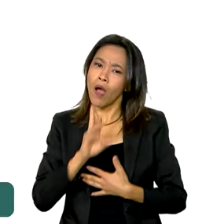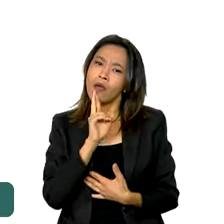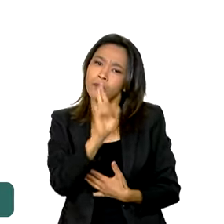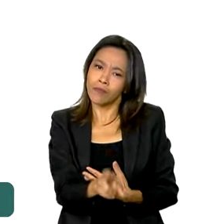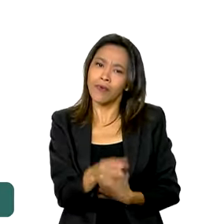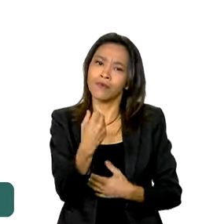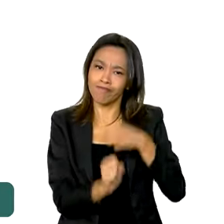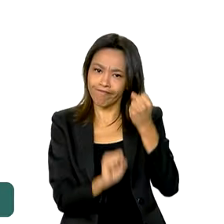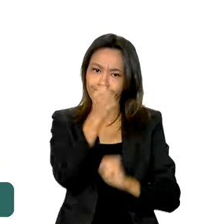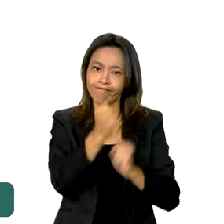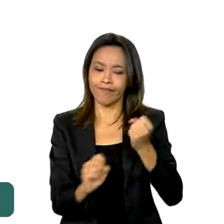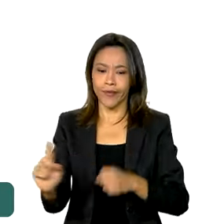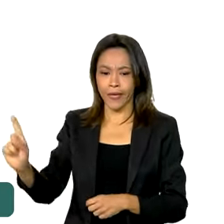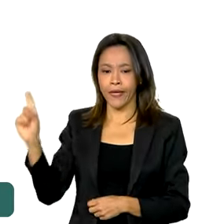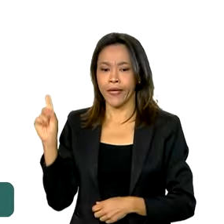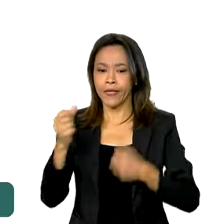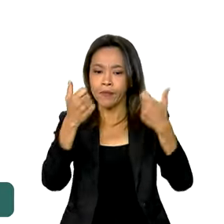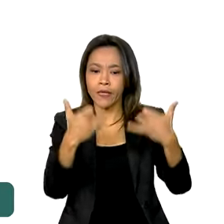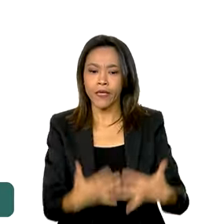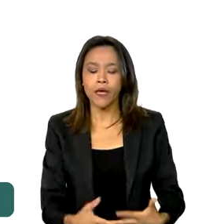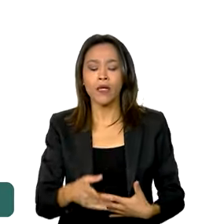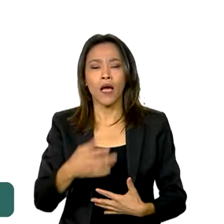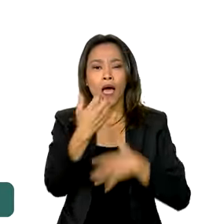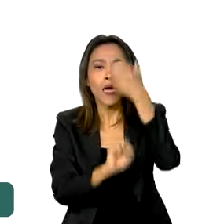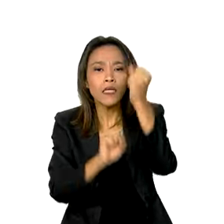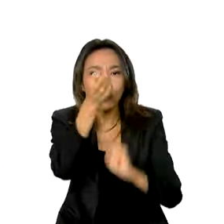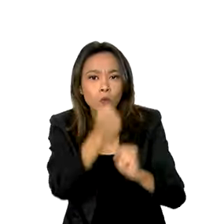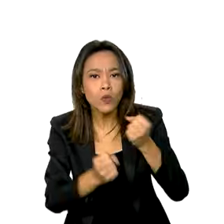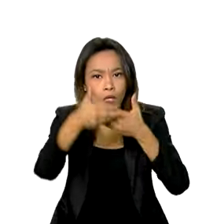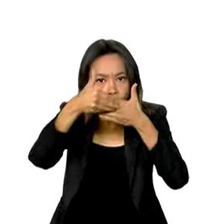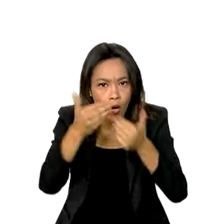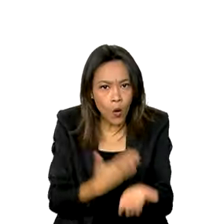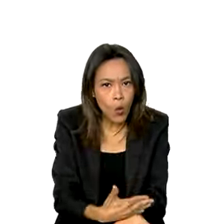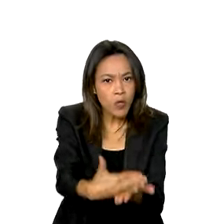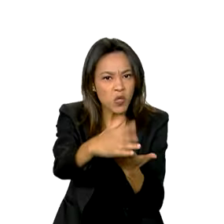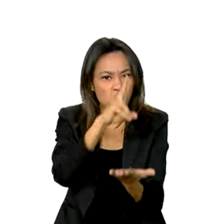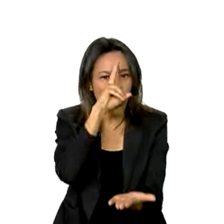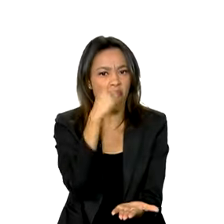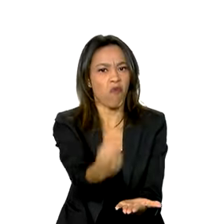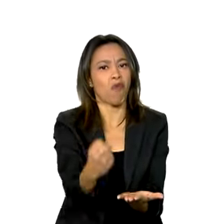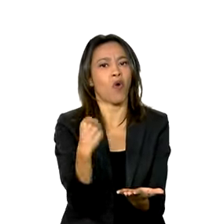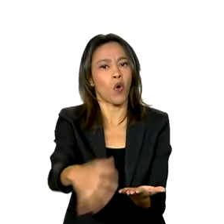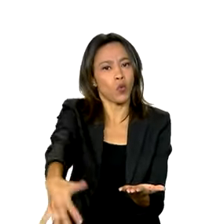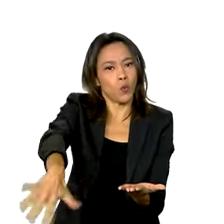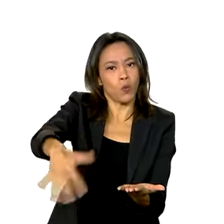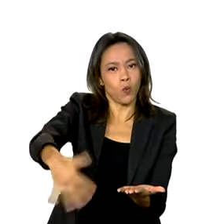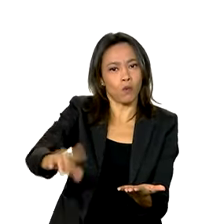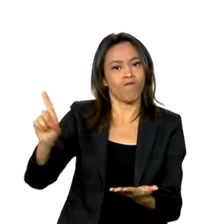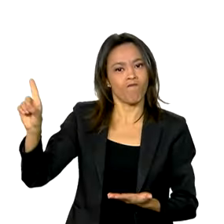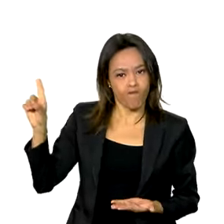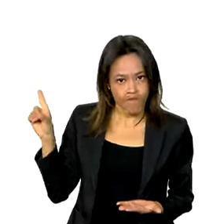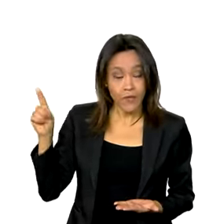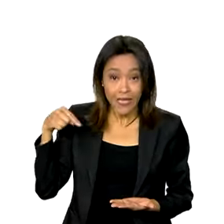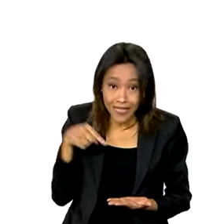e esse ano a indústria começou os começos de ano mais forte então eu destacava isso como um fator positivo